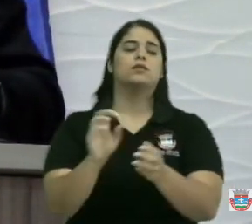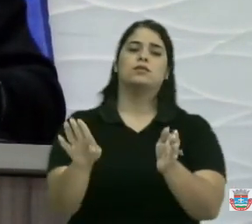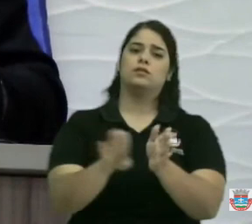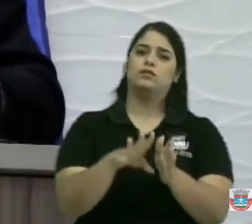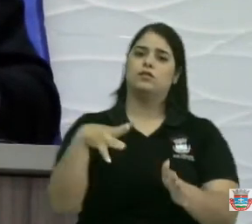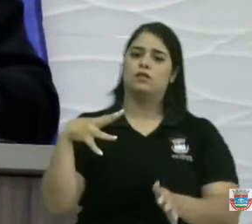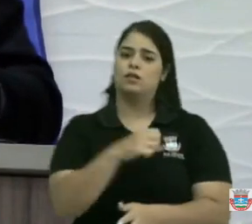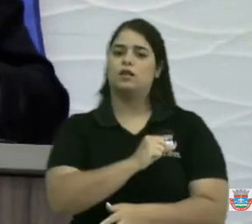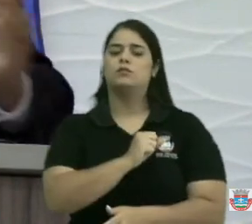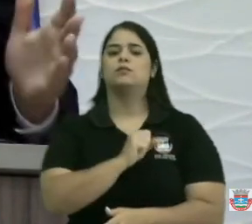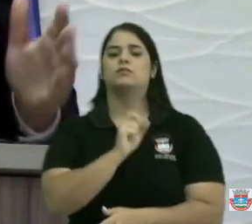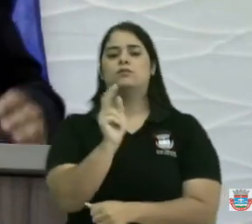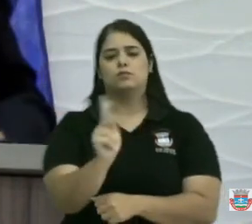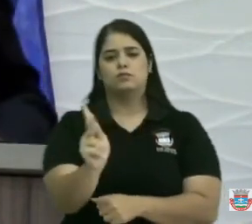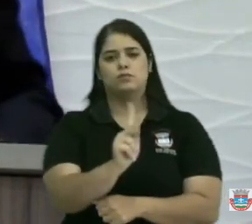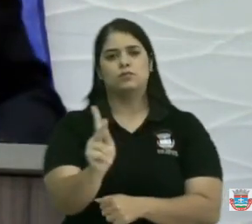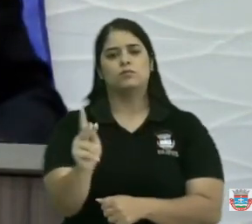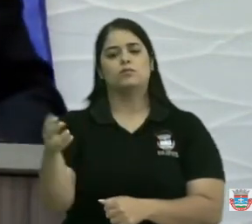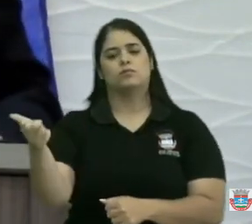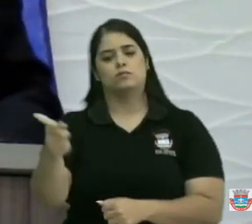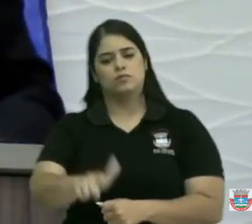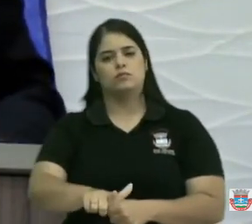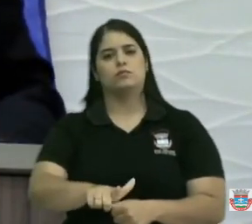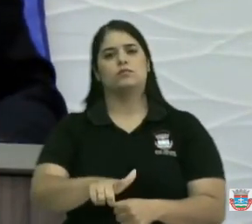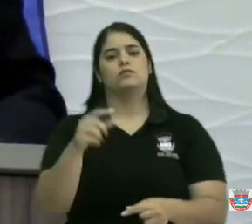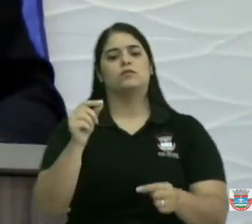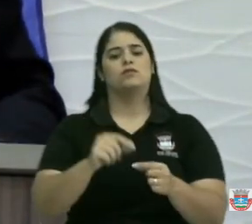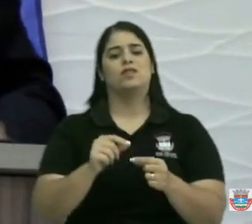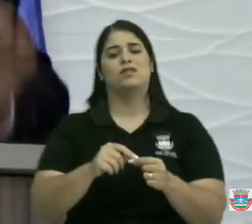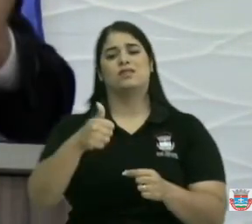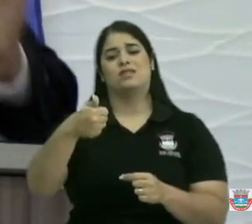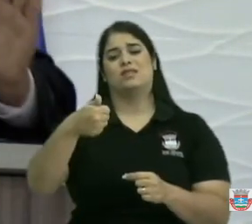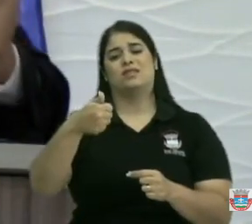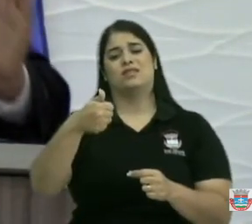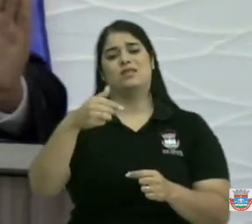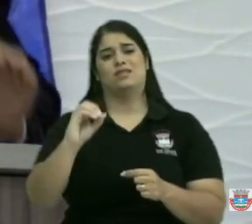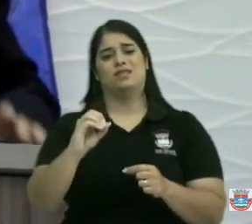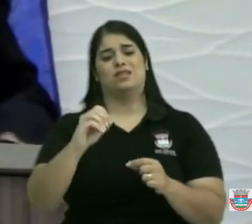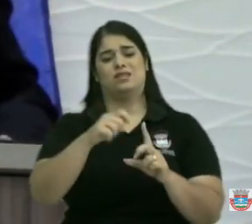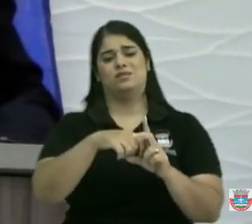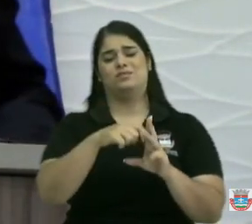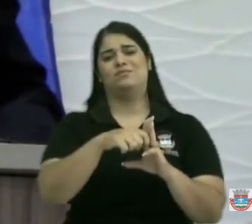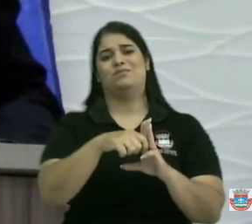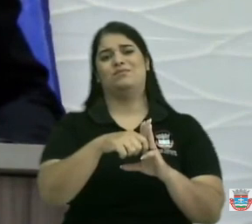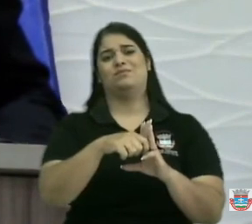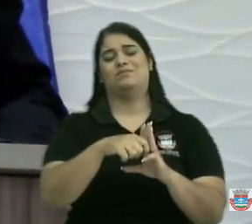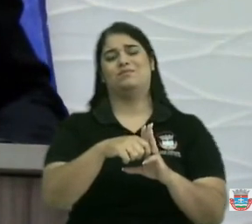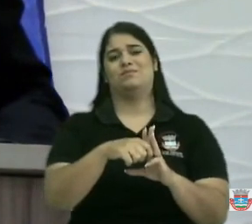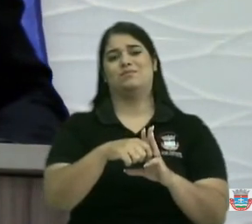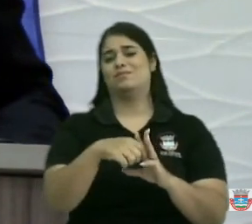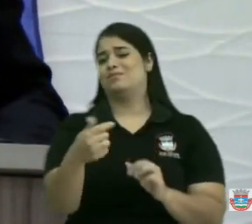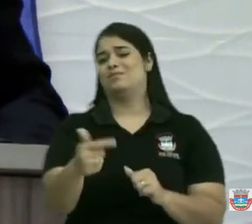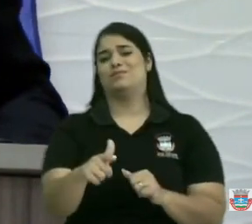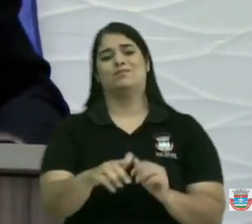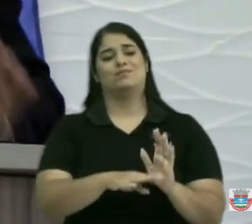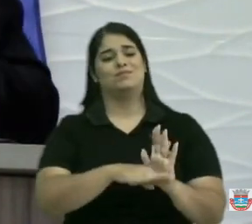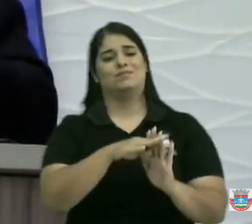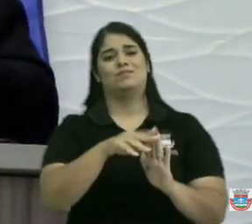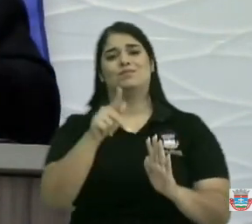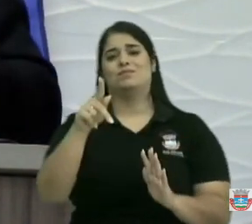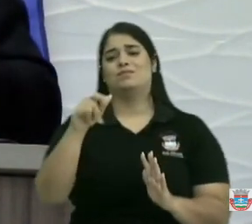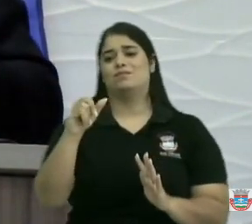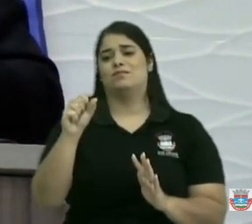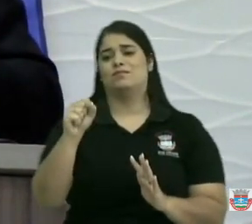também o do professor novamente que já vão fazer dez meses dez meses que não tem o aumento do piso do